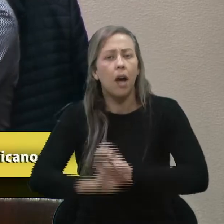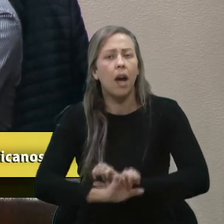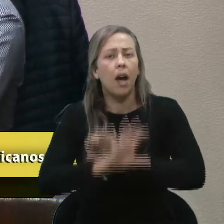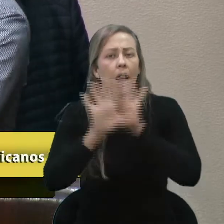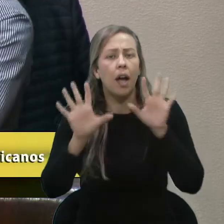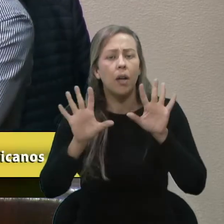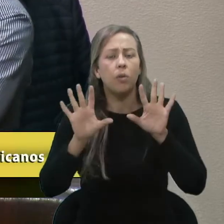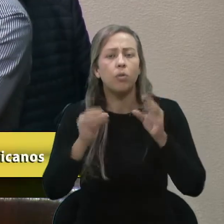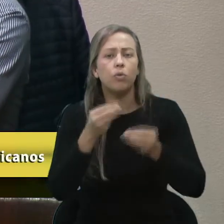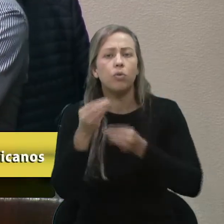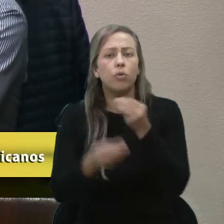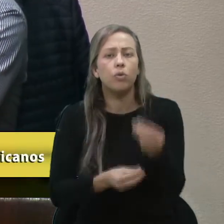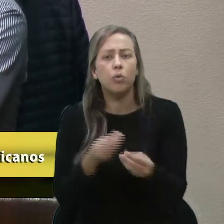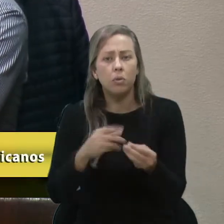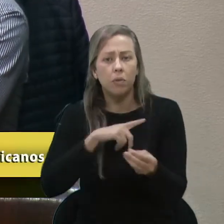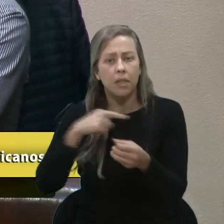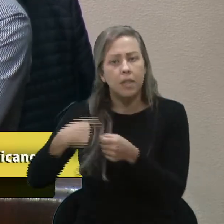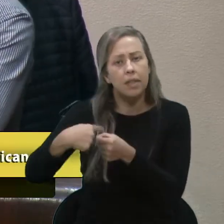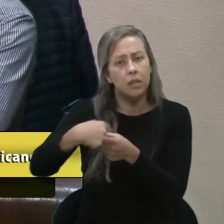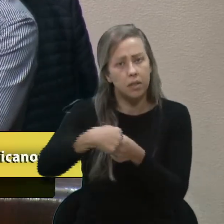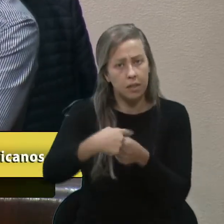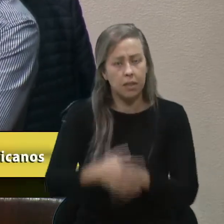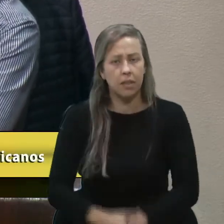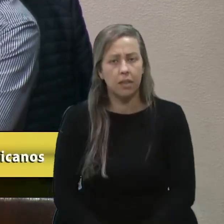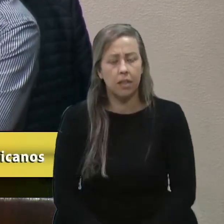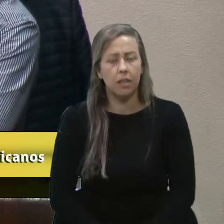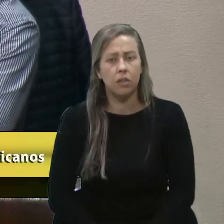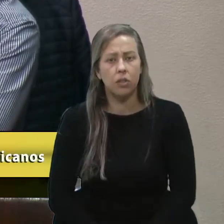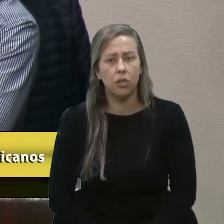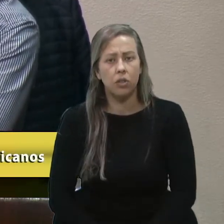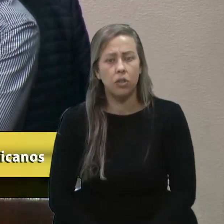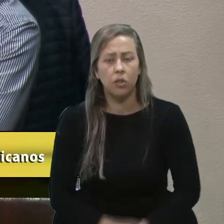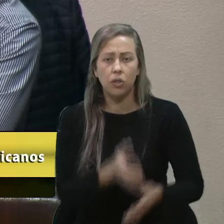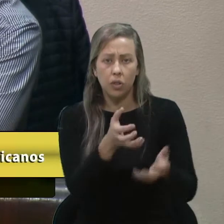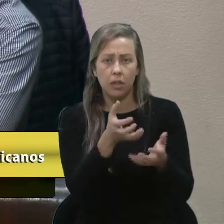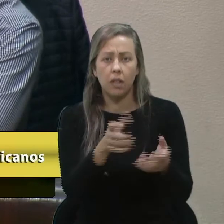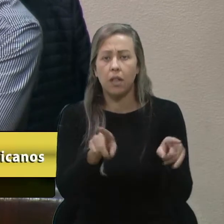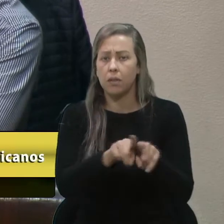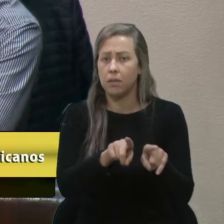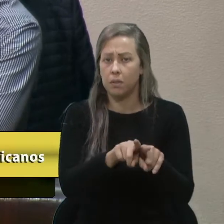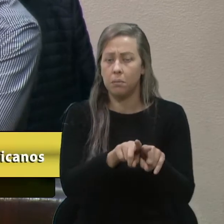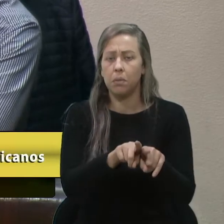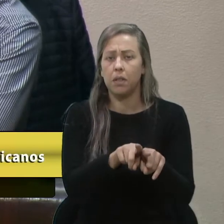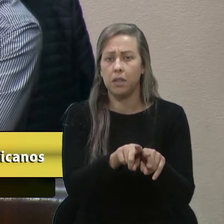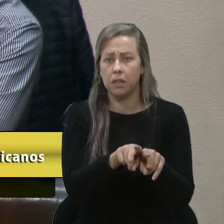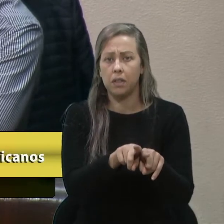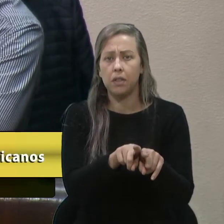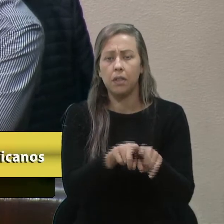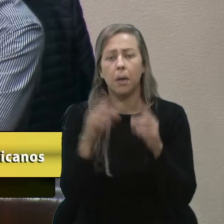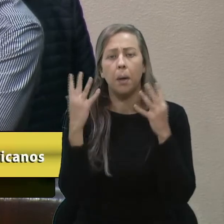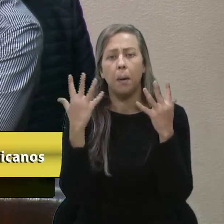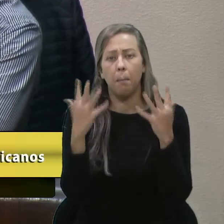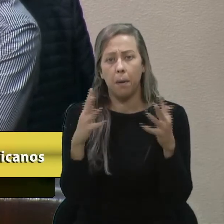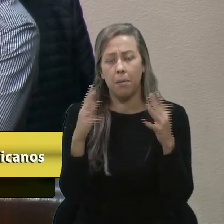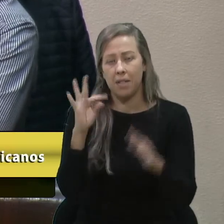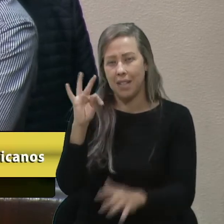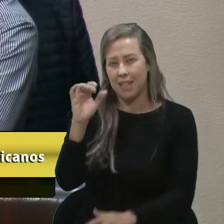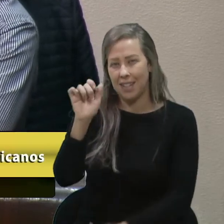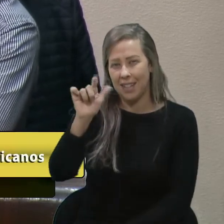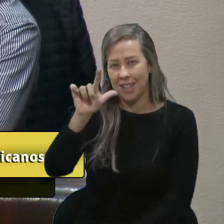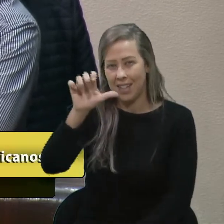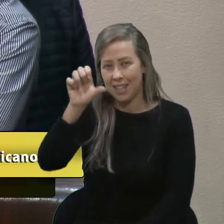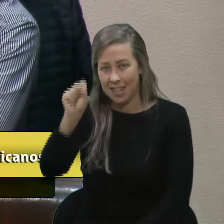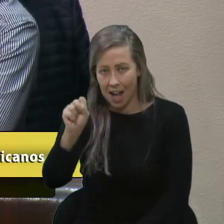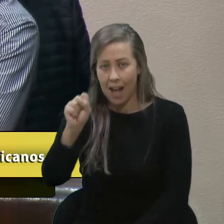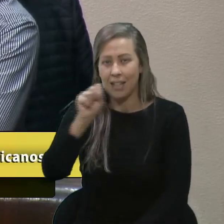que se encontra na nossa cidade. E quero também ter o nome parabenizar o Tales, a Grace, o Fábio,